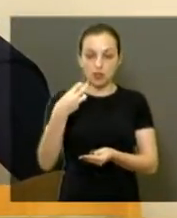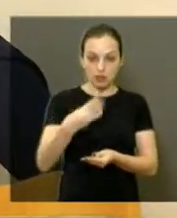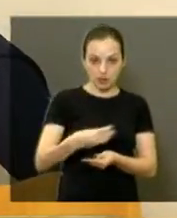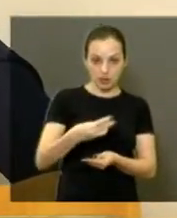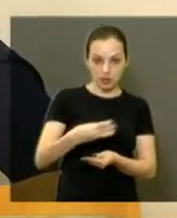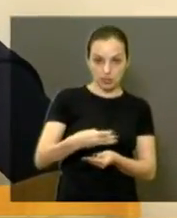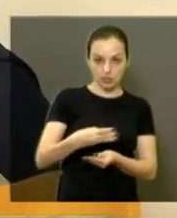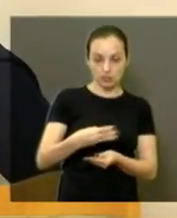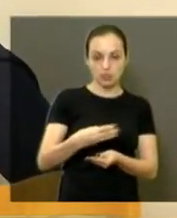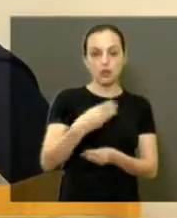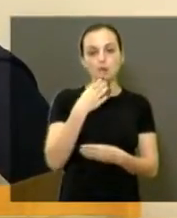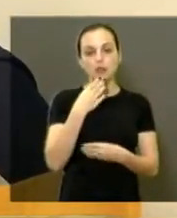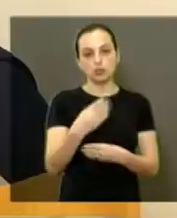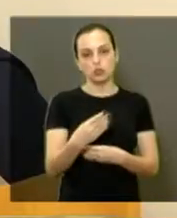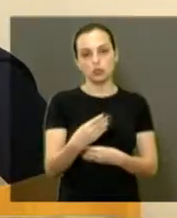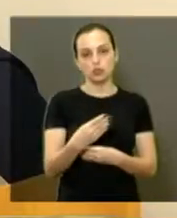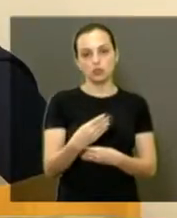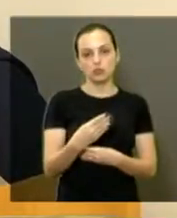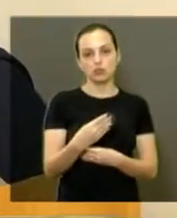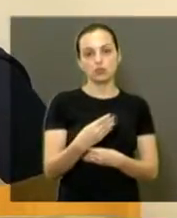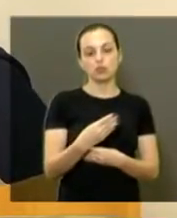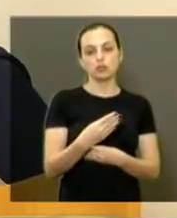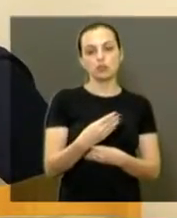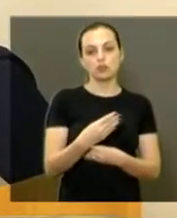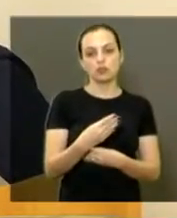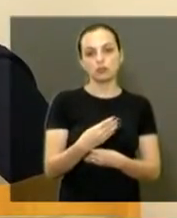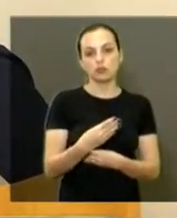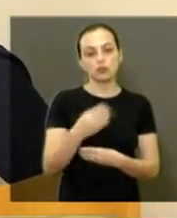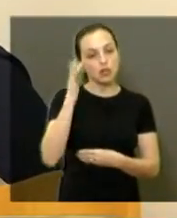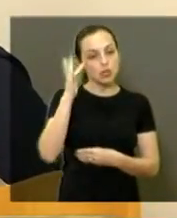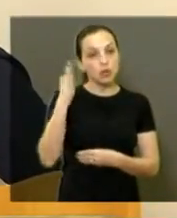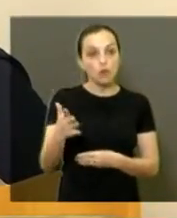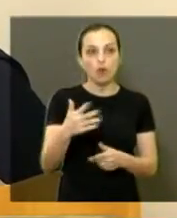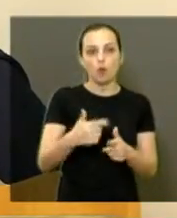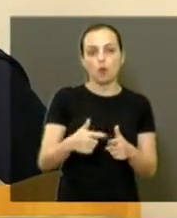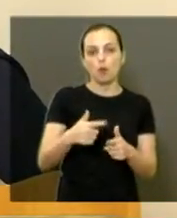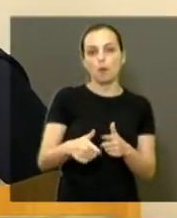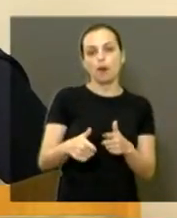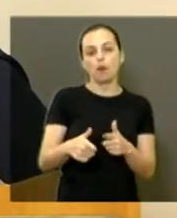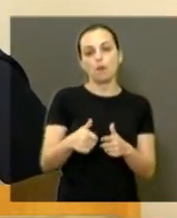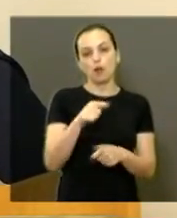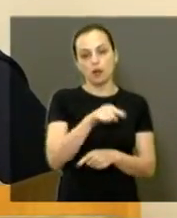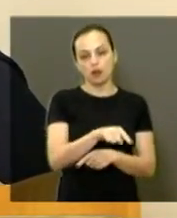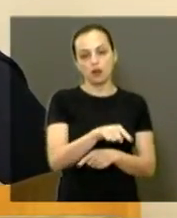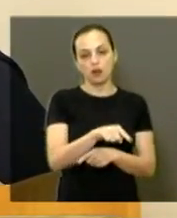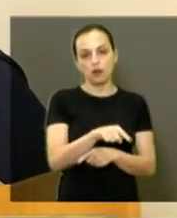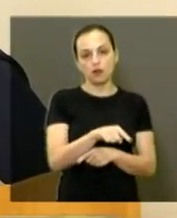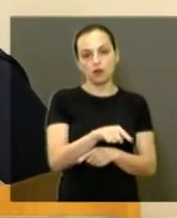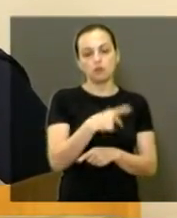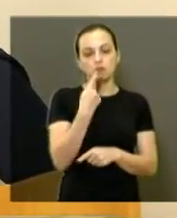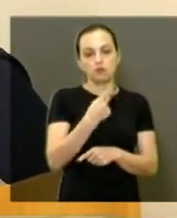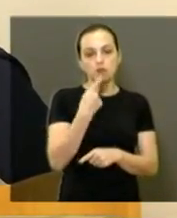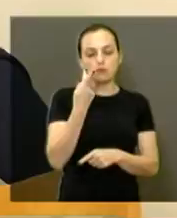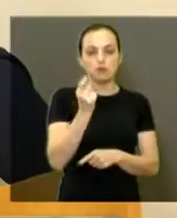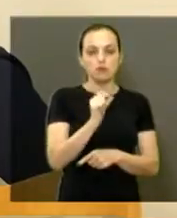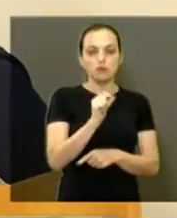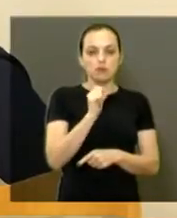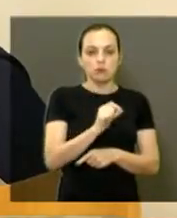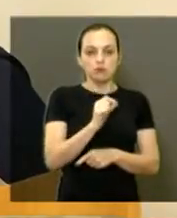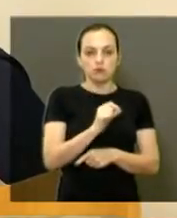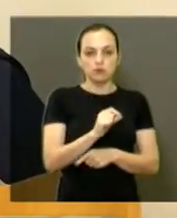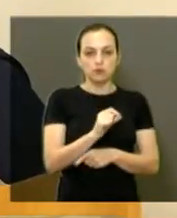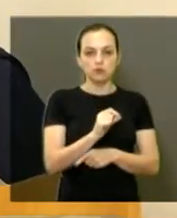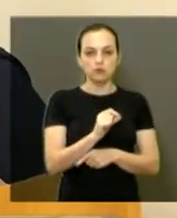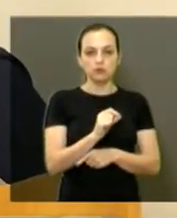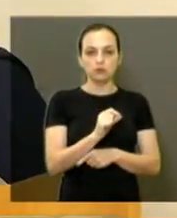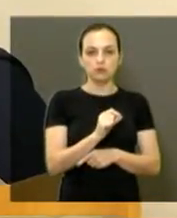2013, pedindo, pedindo solicitação, alguma coisa, providência ser tomada lá, dizendo que já estava